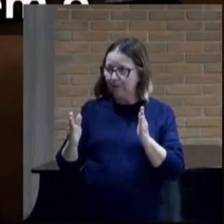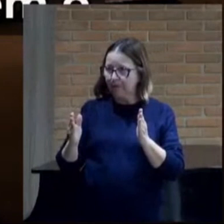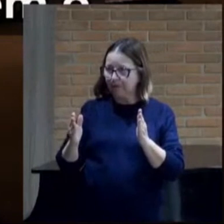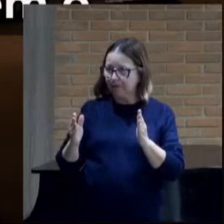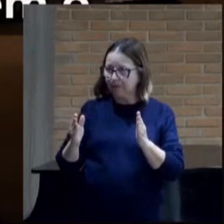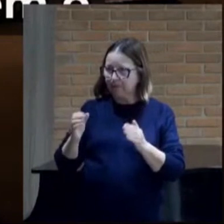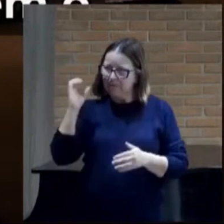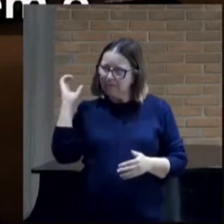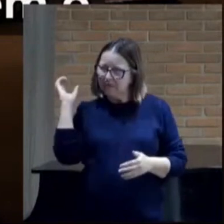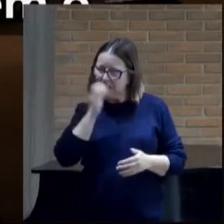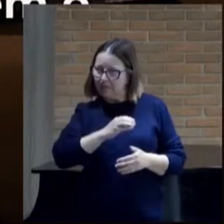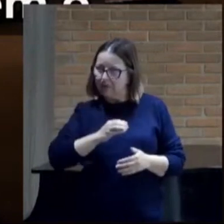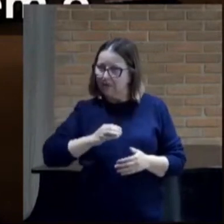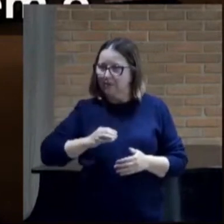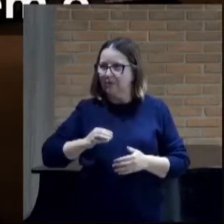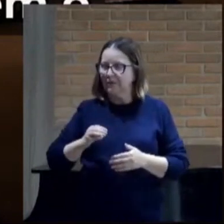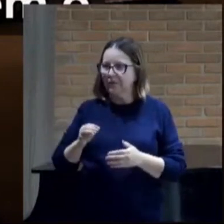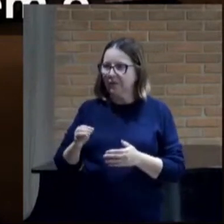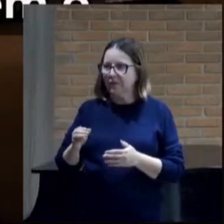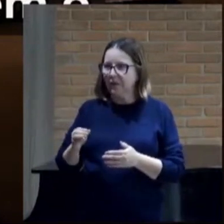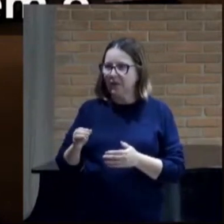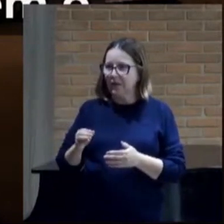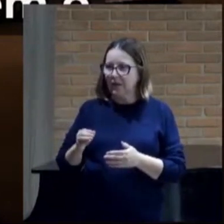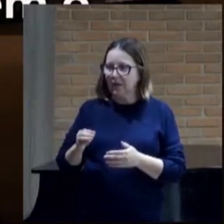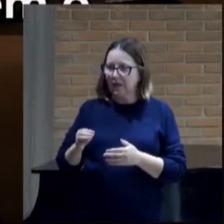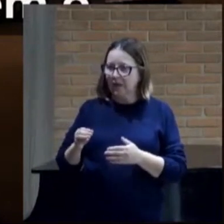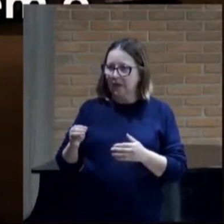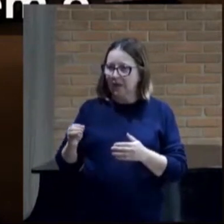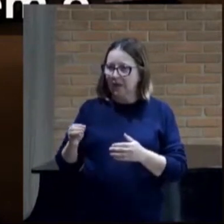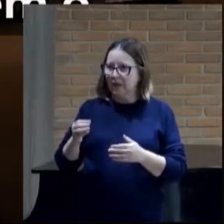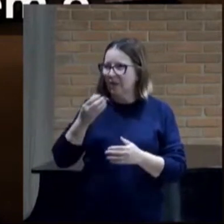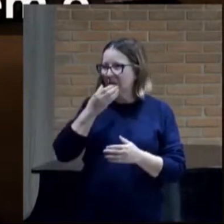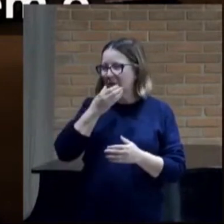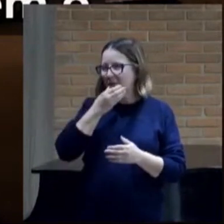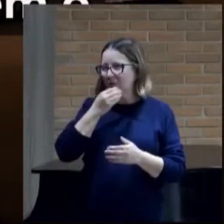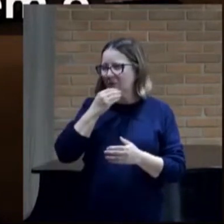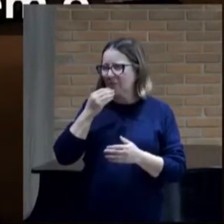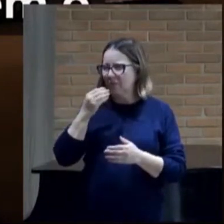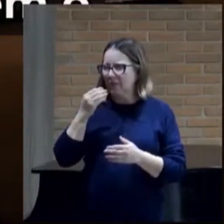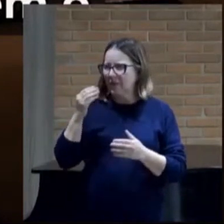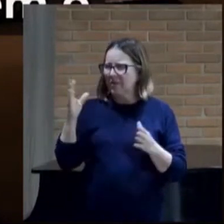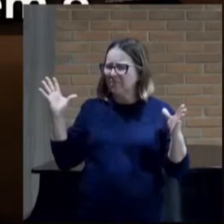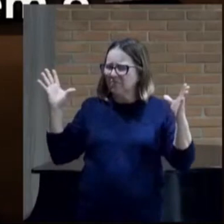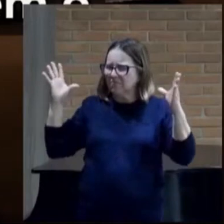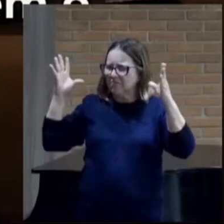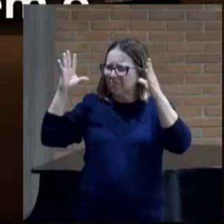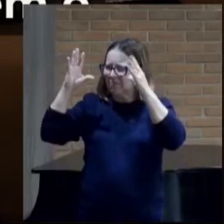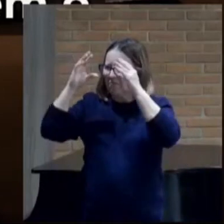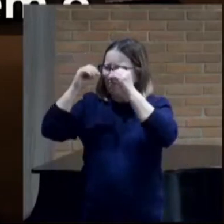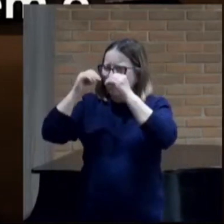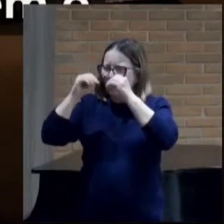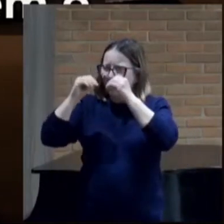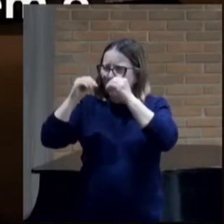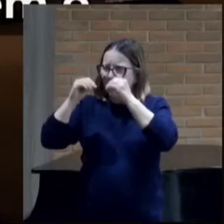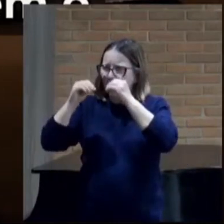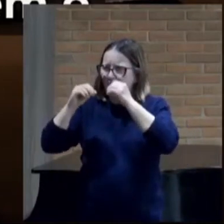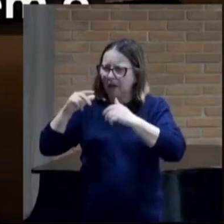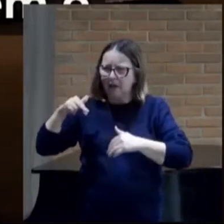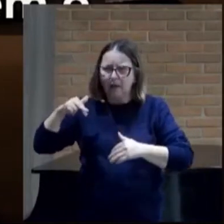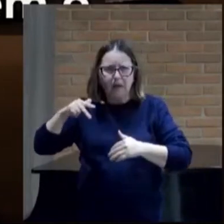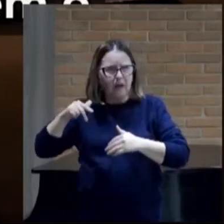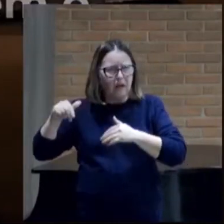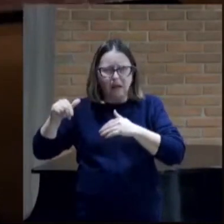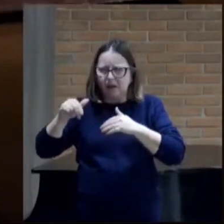caiu sobre ele névoa e escuridade, e andando a roda, procurava quem o